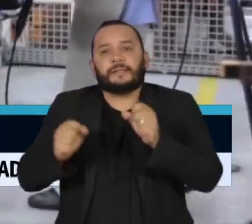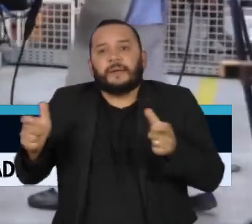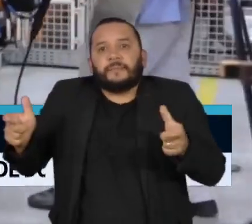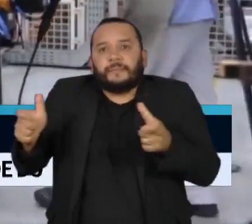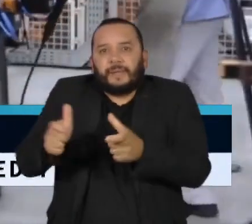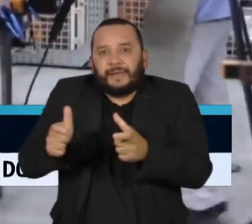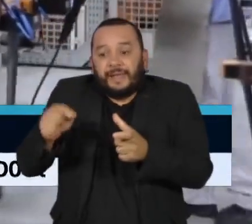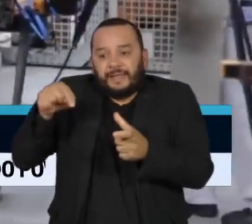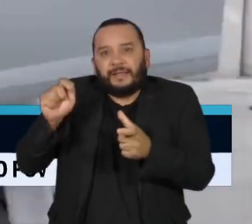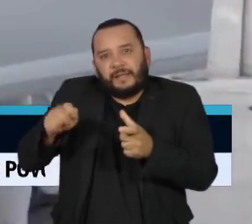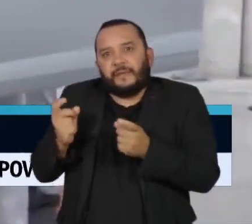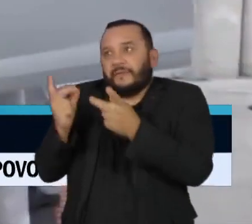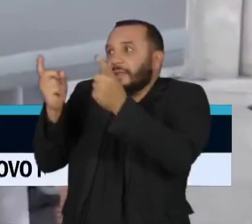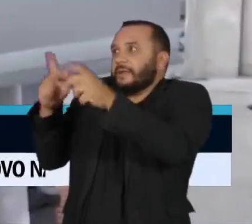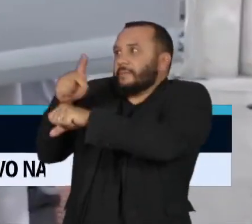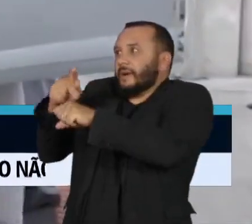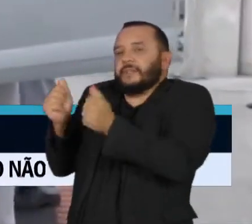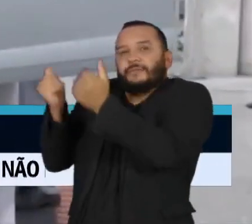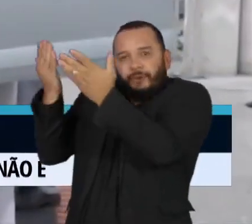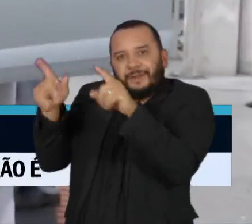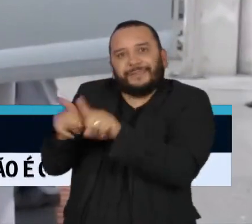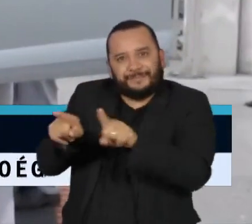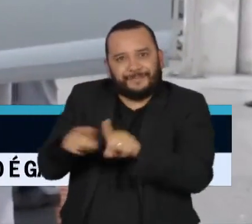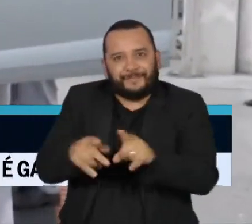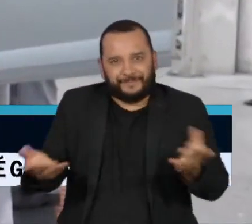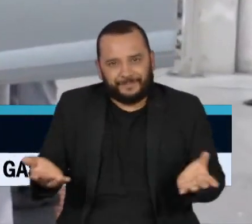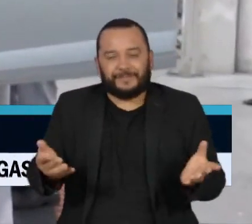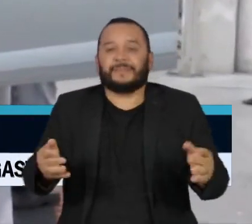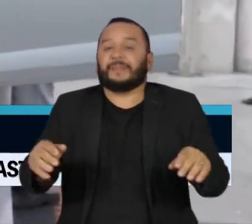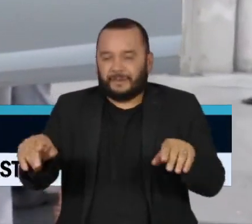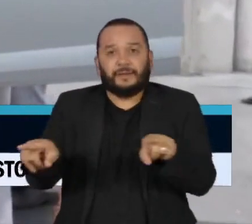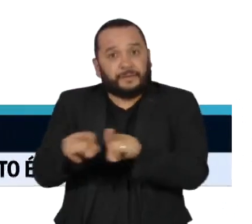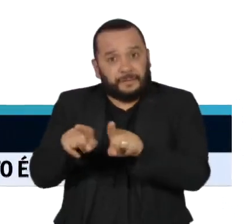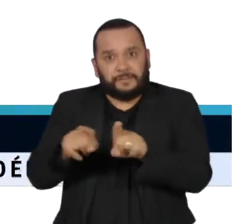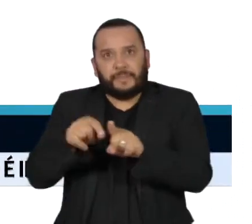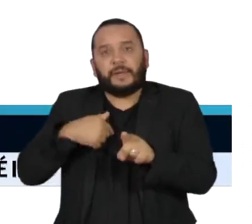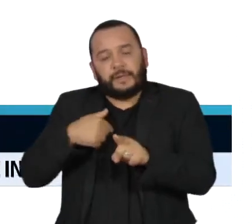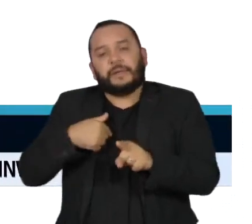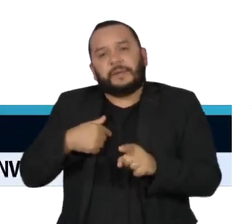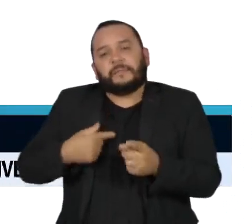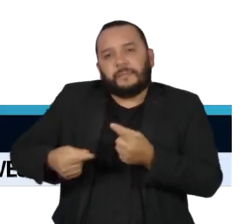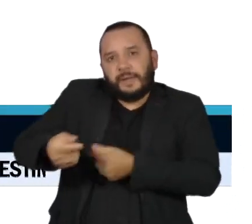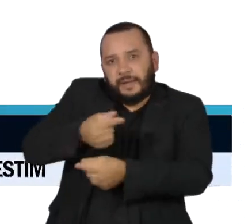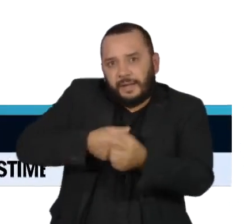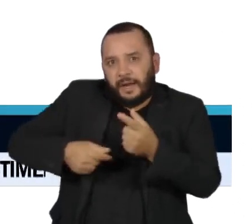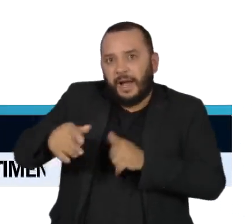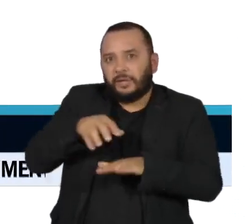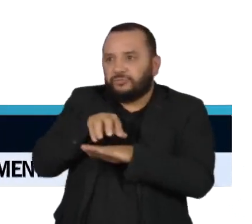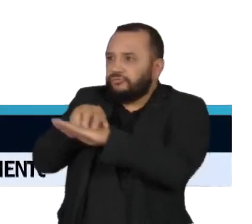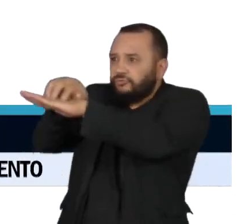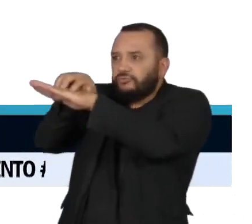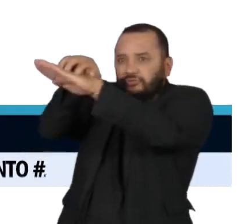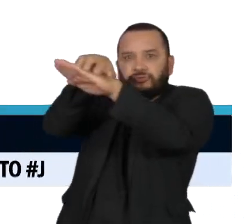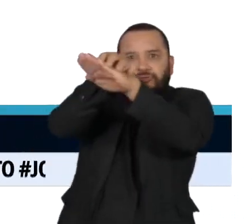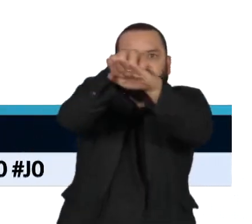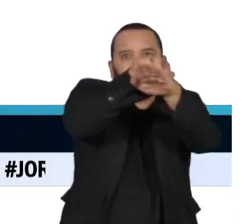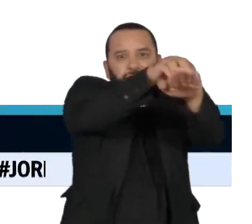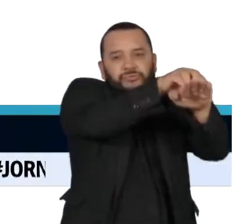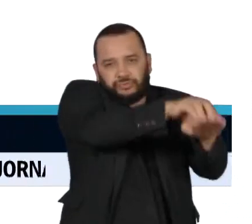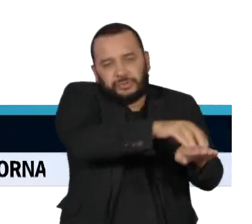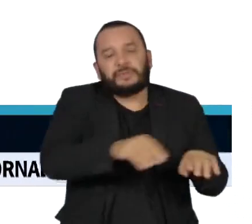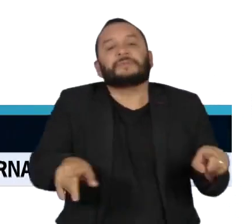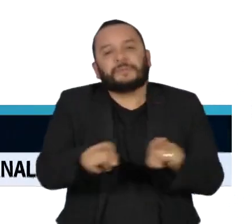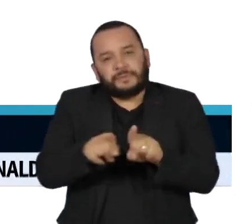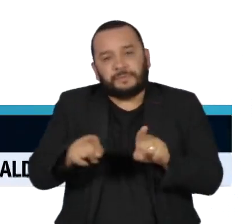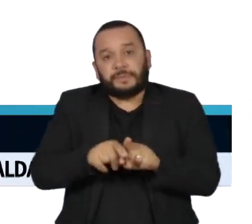comércio exterior, diversificação de mercado de destinos, valorização da imagem do país como potência